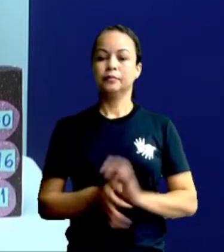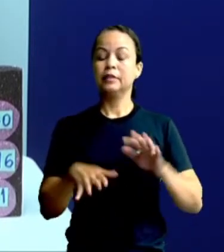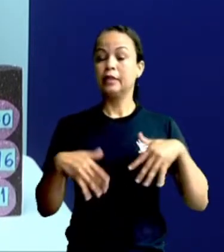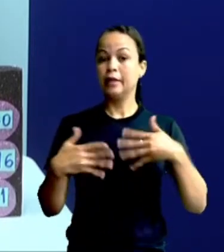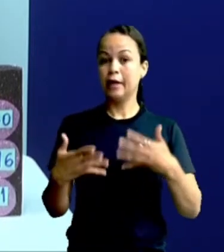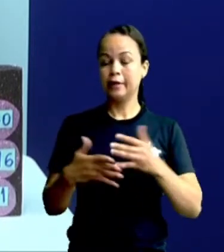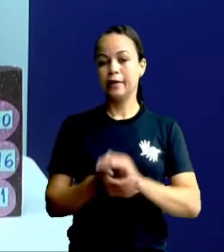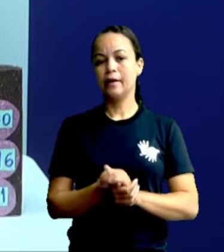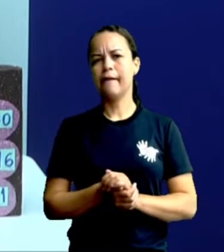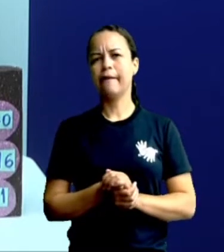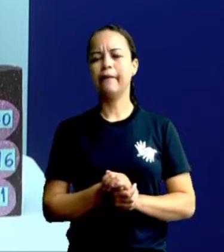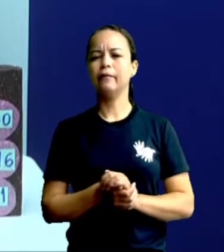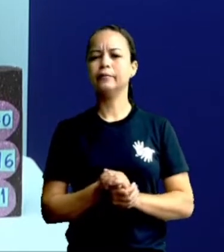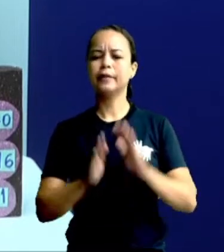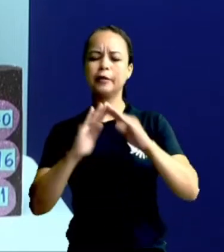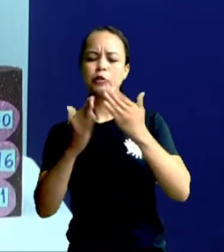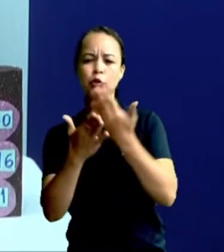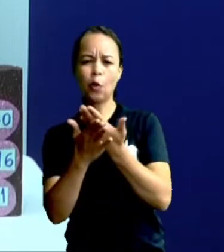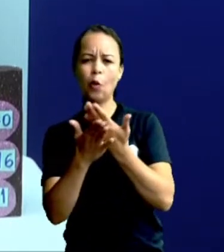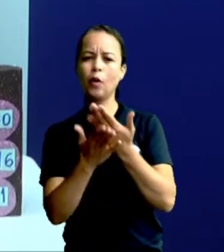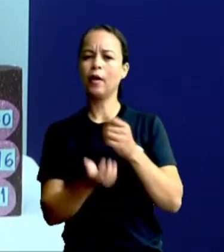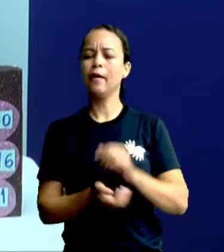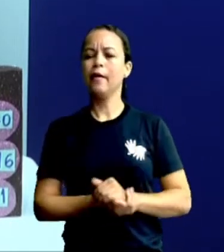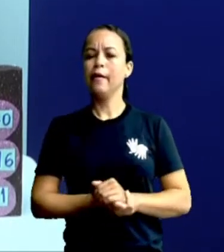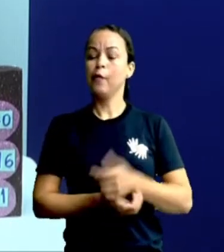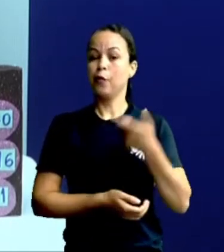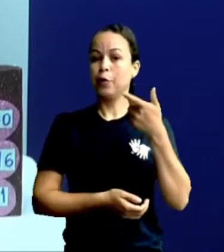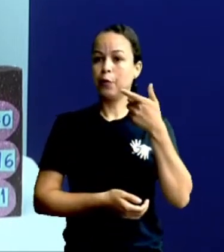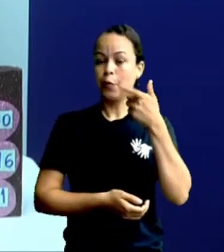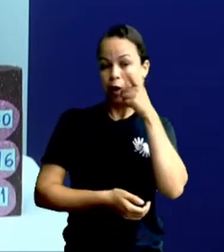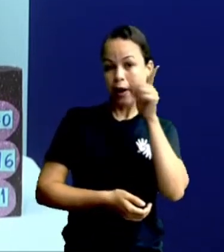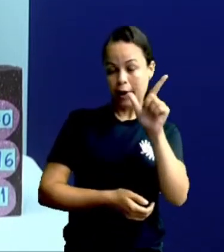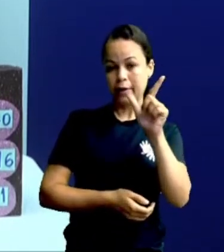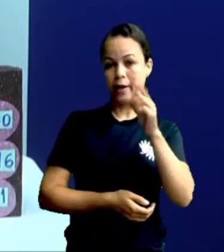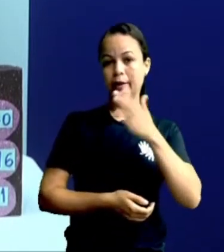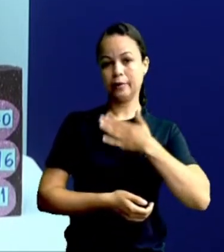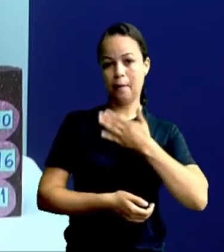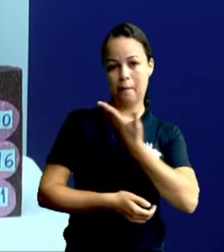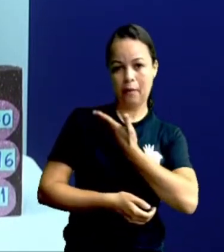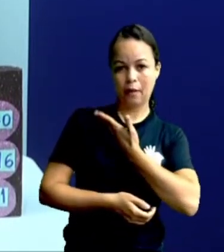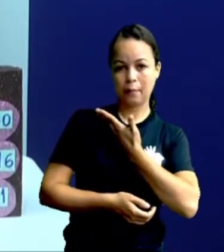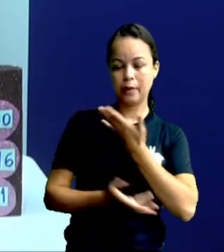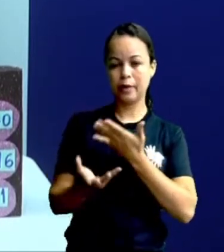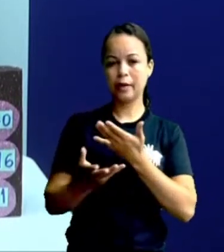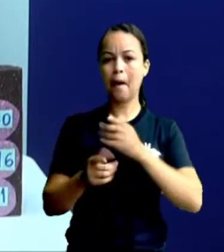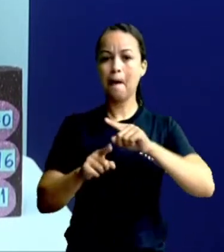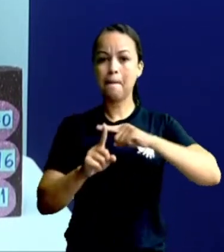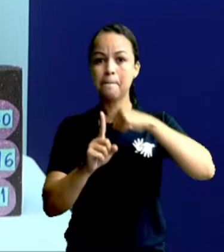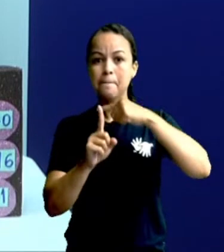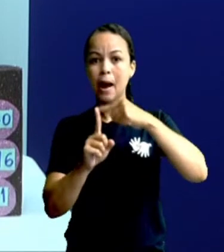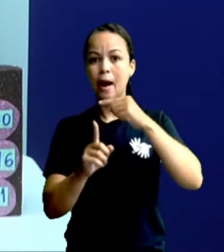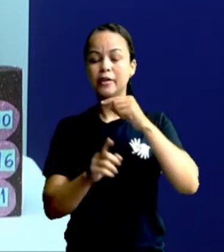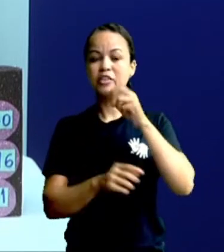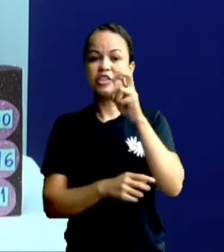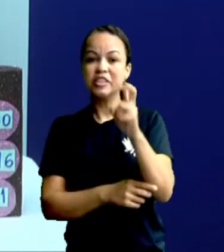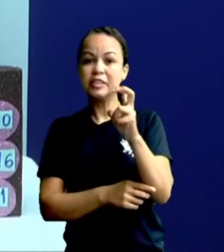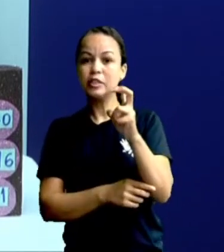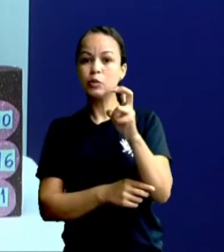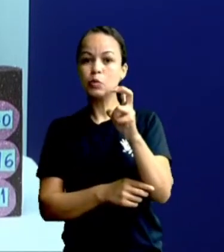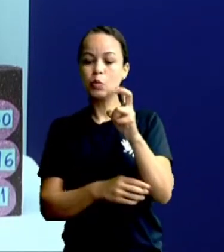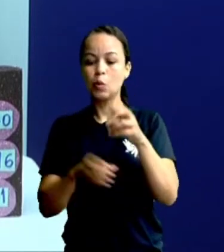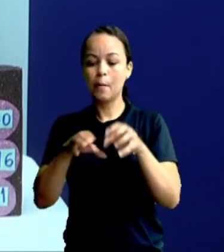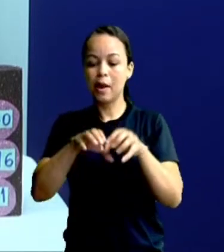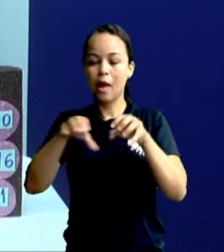na escola, eu ganhei da minha amiga mais cinco tampinhas de garrafa. Vou